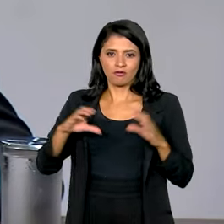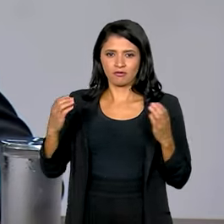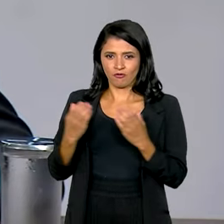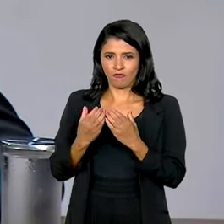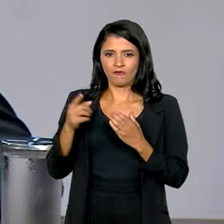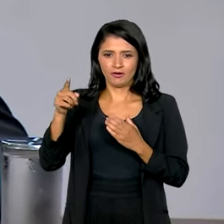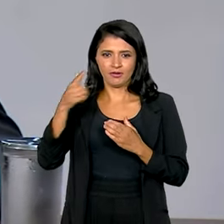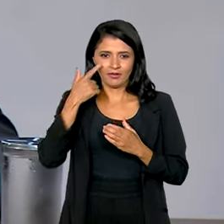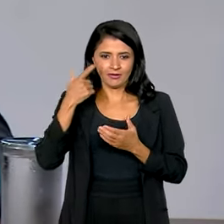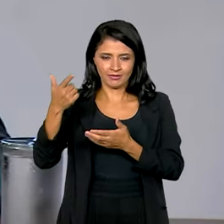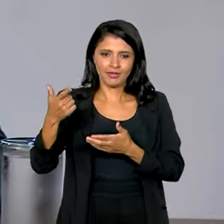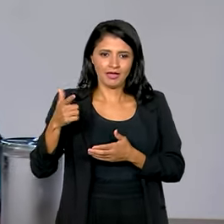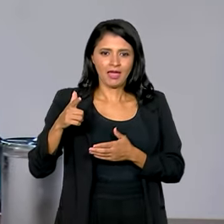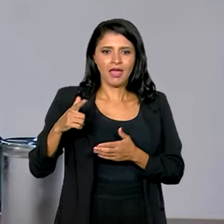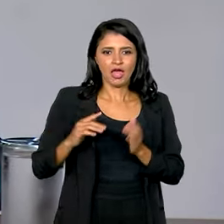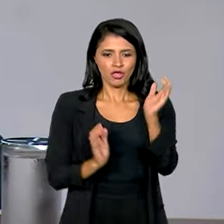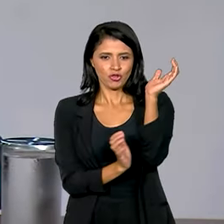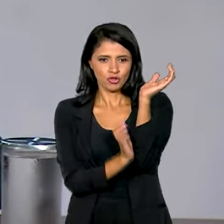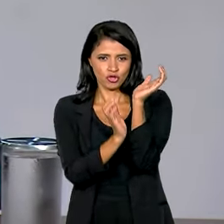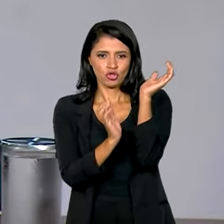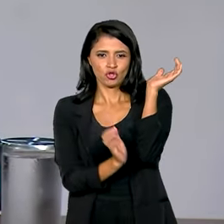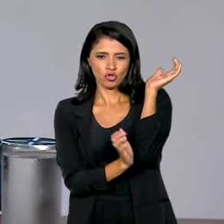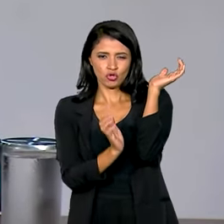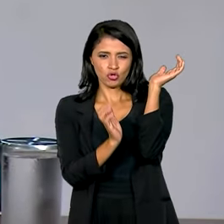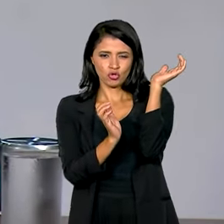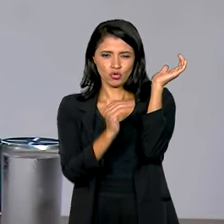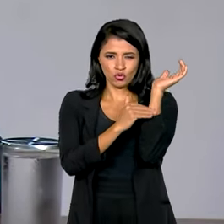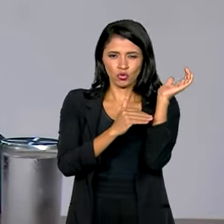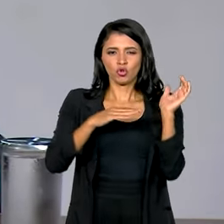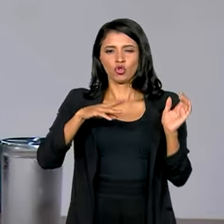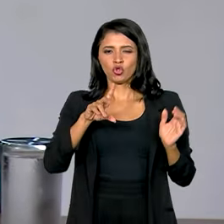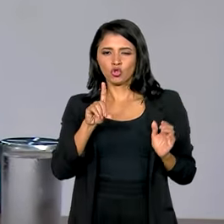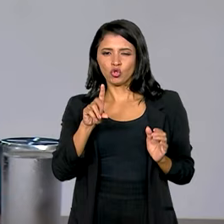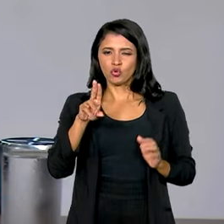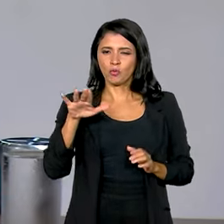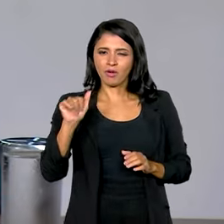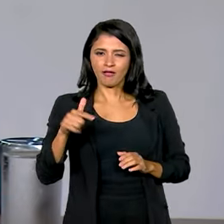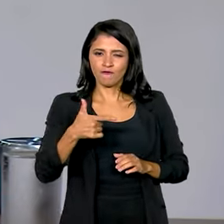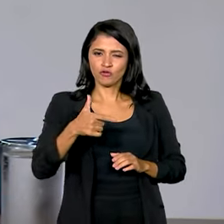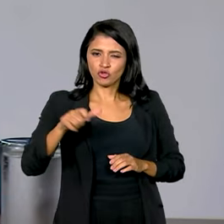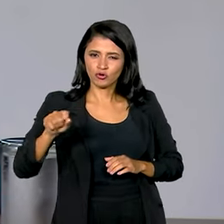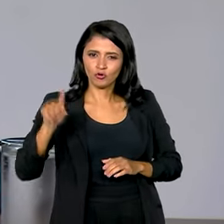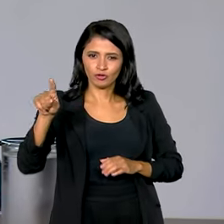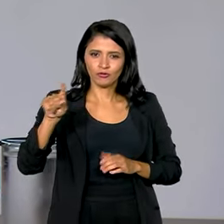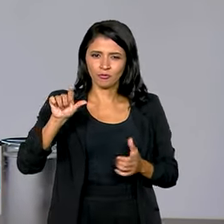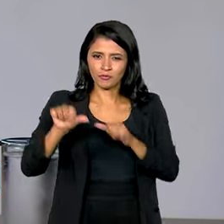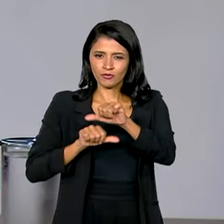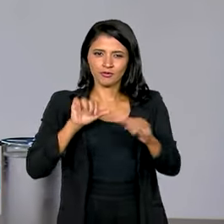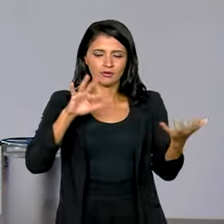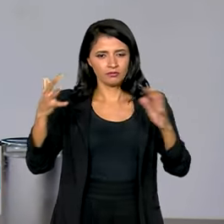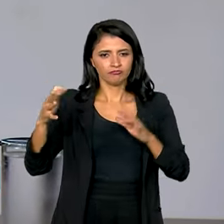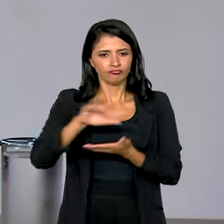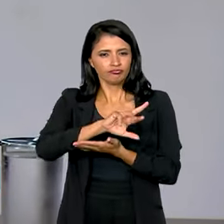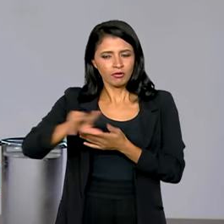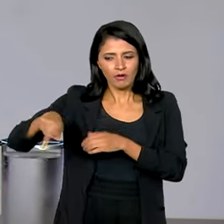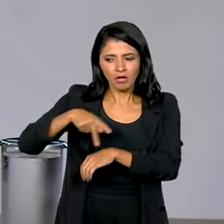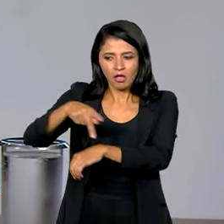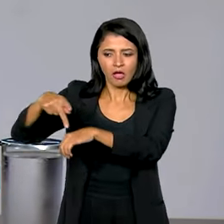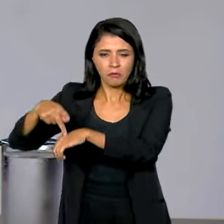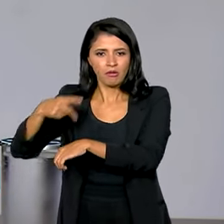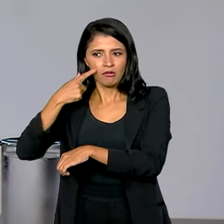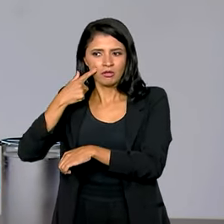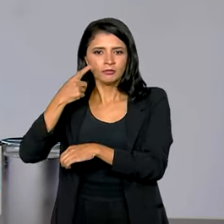de Dubai, na COP28 de mudança do clima, nós tivemos vários países que,